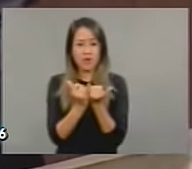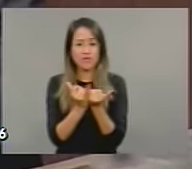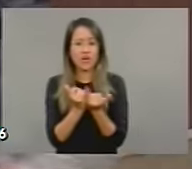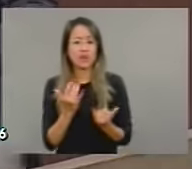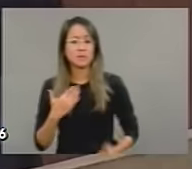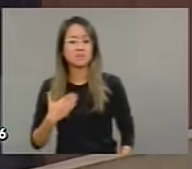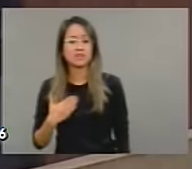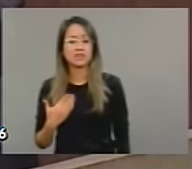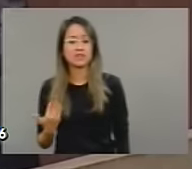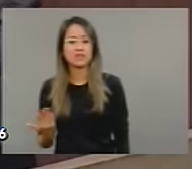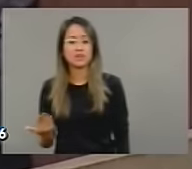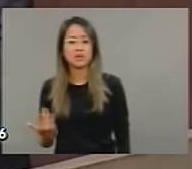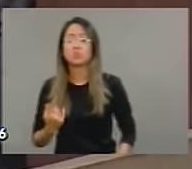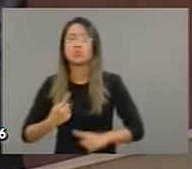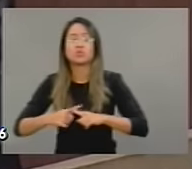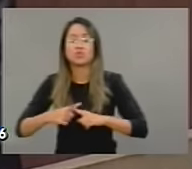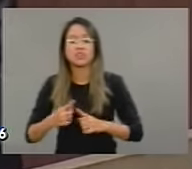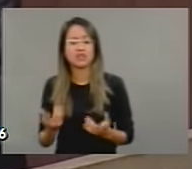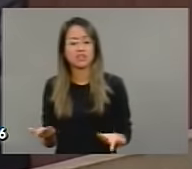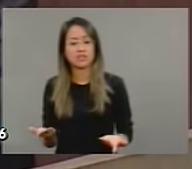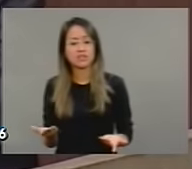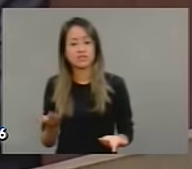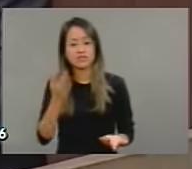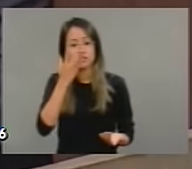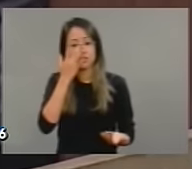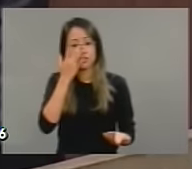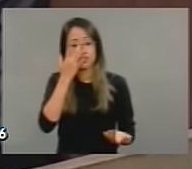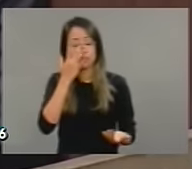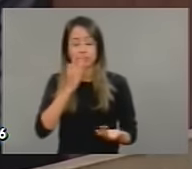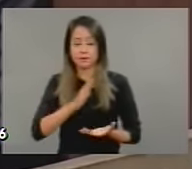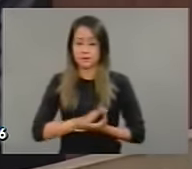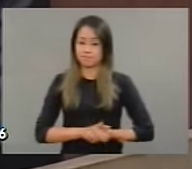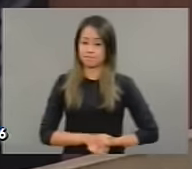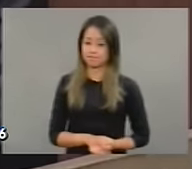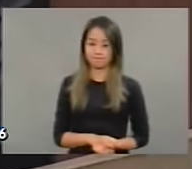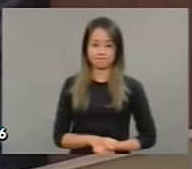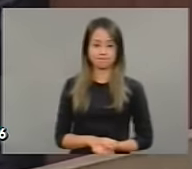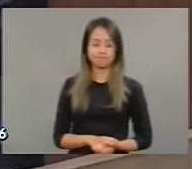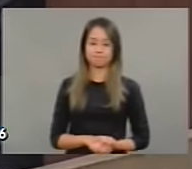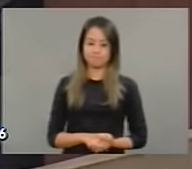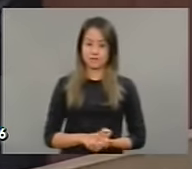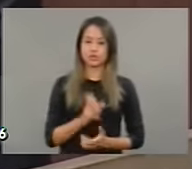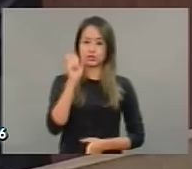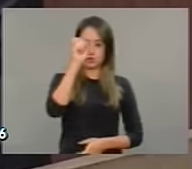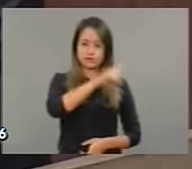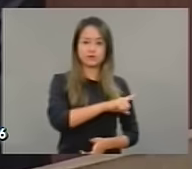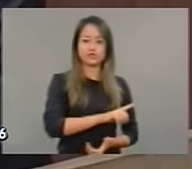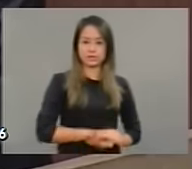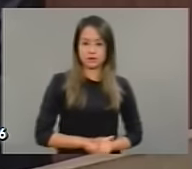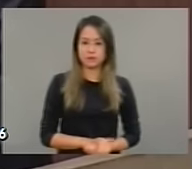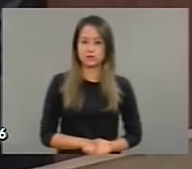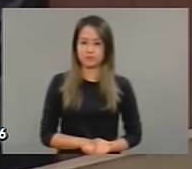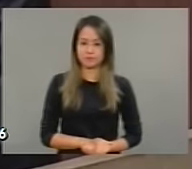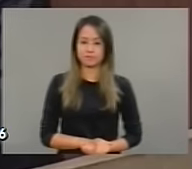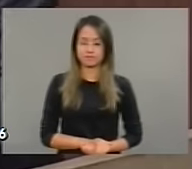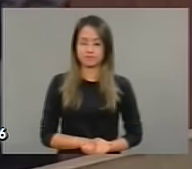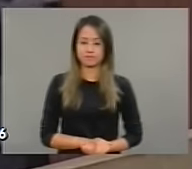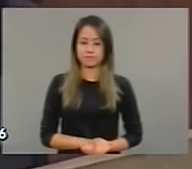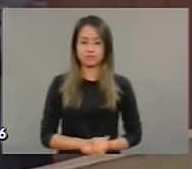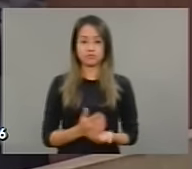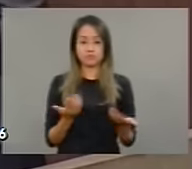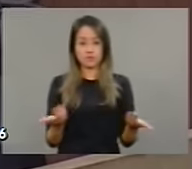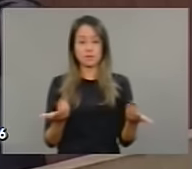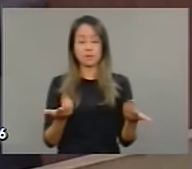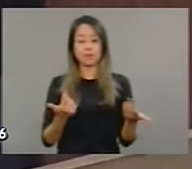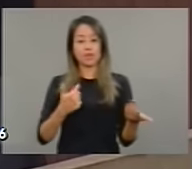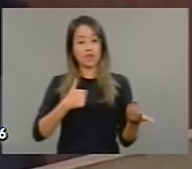apuração, me solidarizei mais uma vez com as vítimas, trabalhadores e trabalhadoras policiais, como